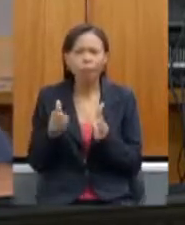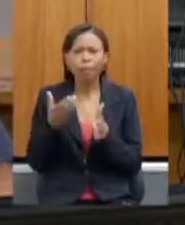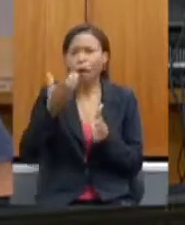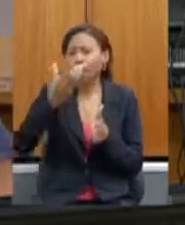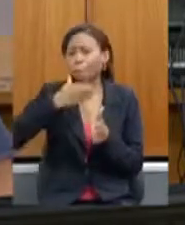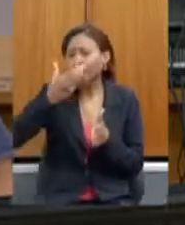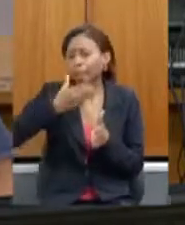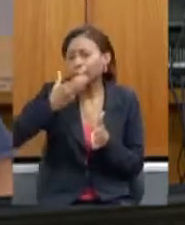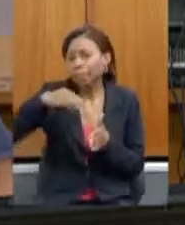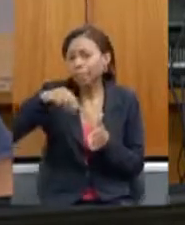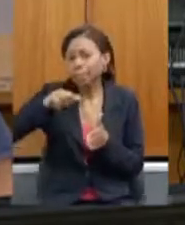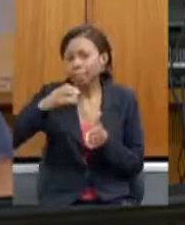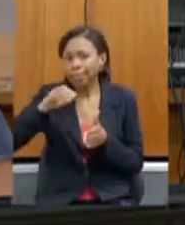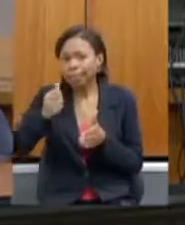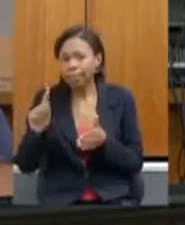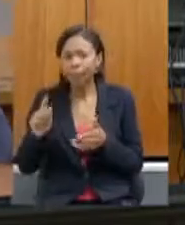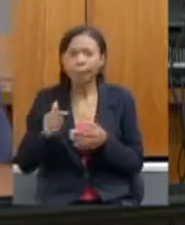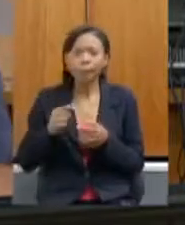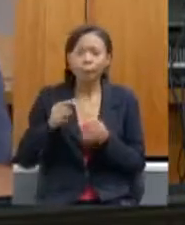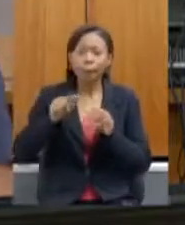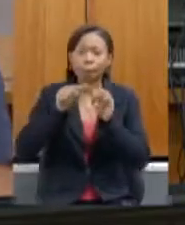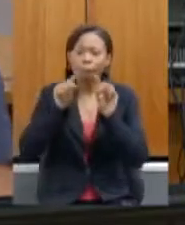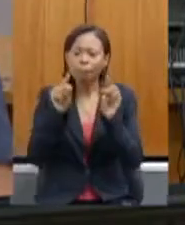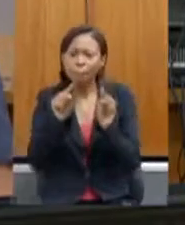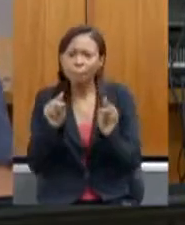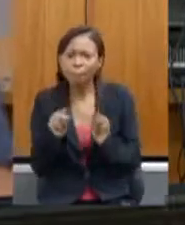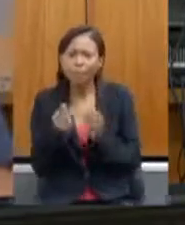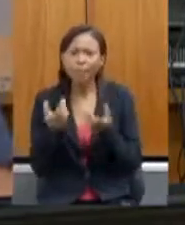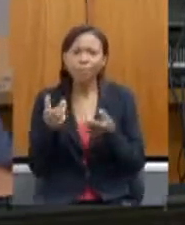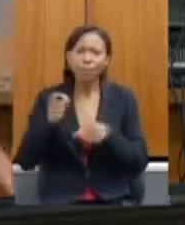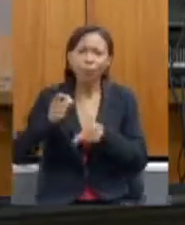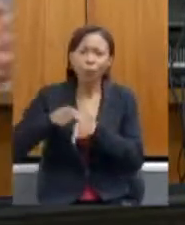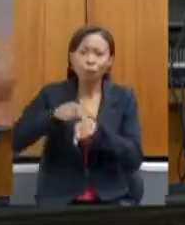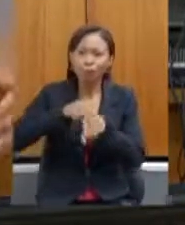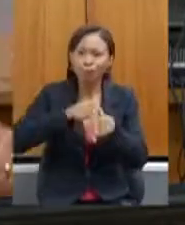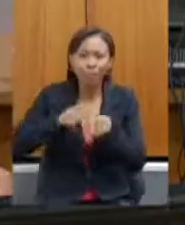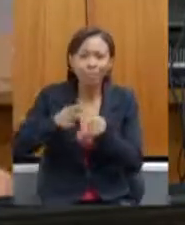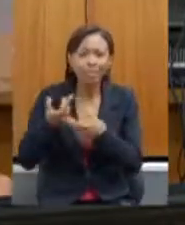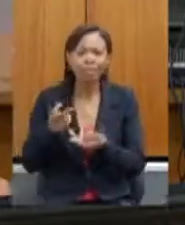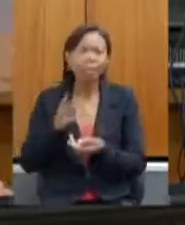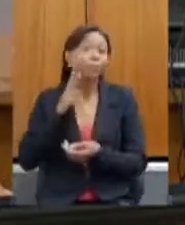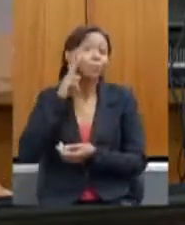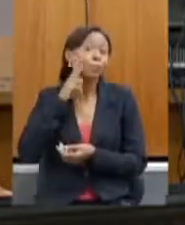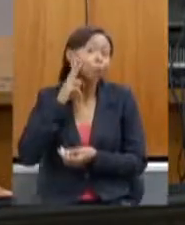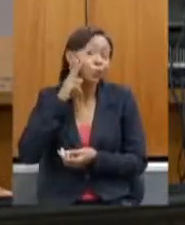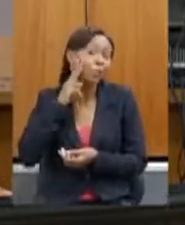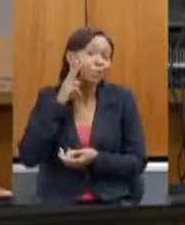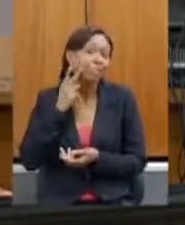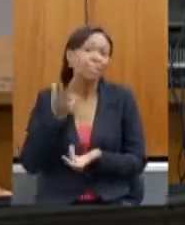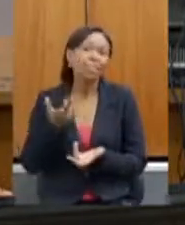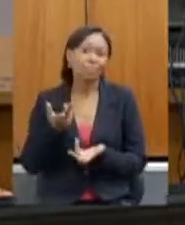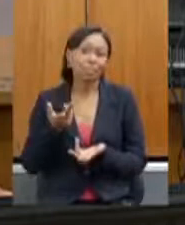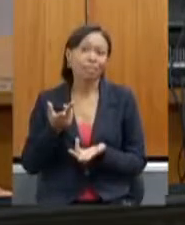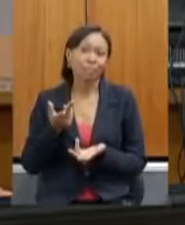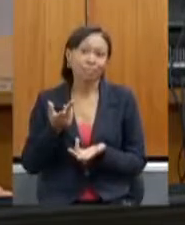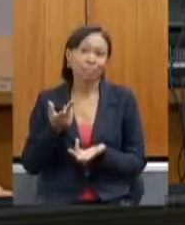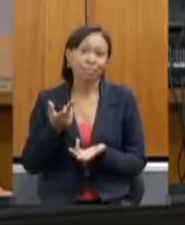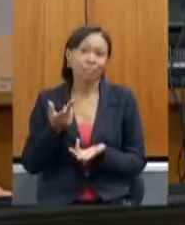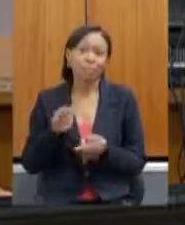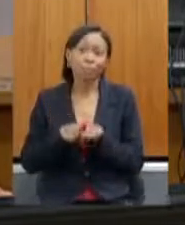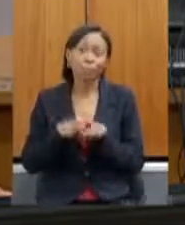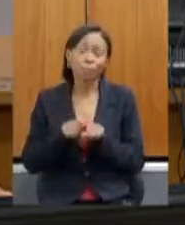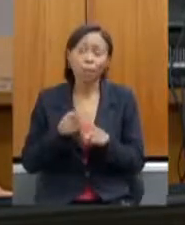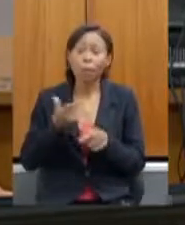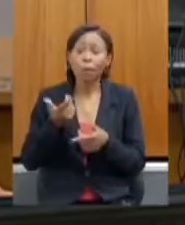de pera, de pitaia, morango no Alto Jequichonha, vinho e azeite no Alto Jequichonha, banana